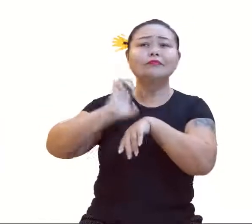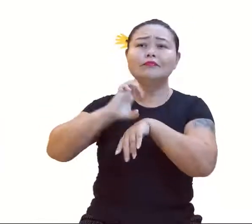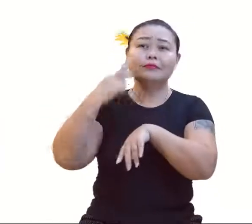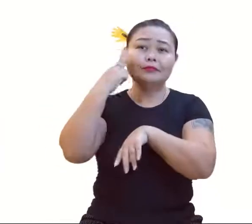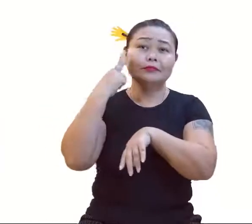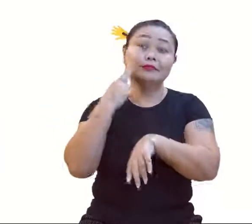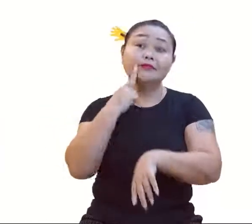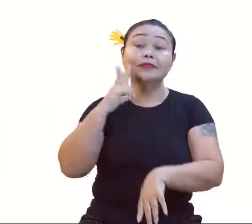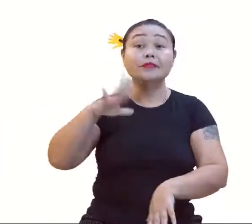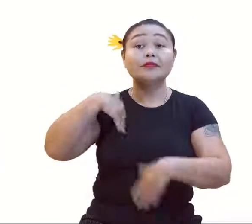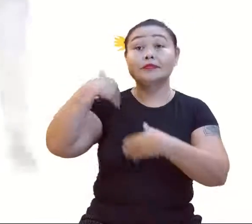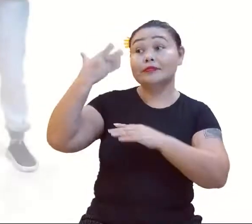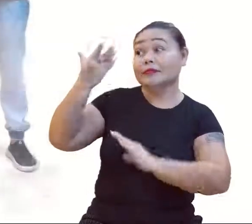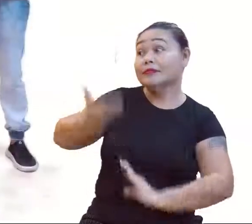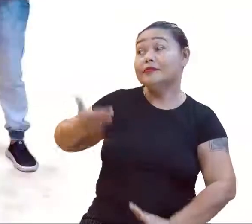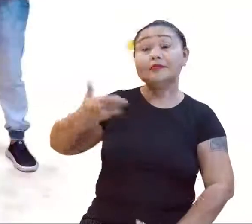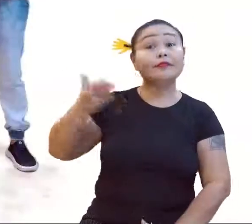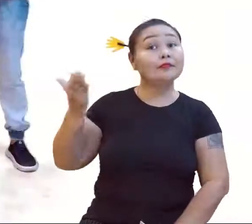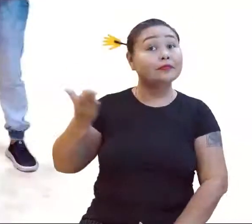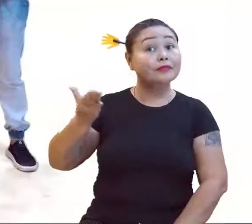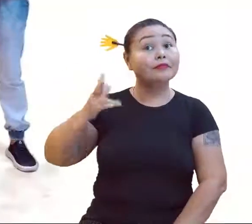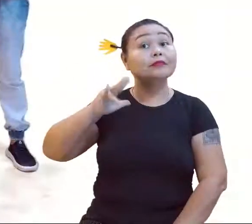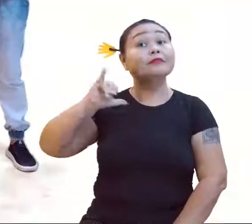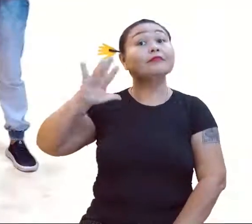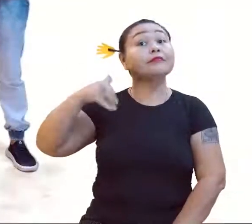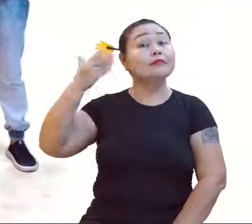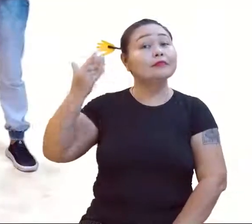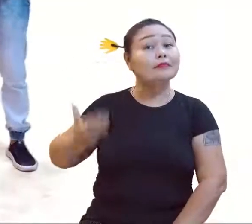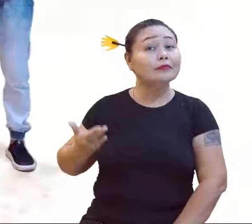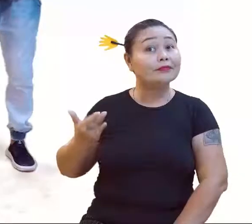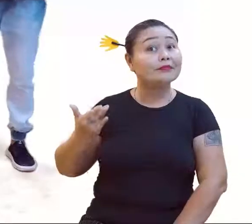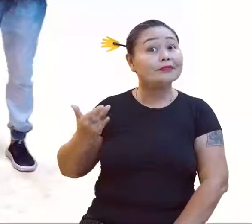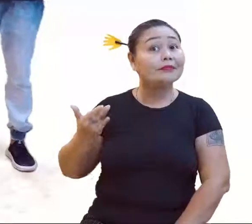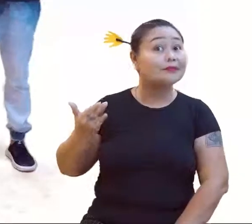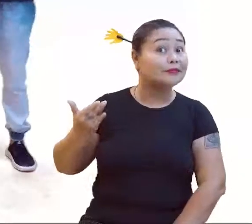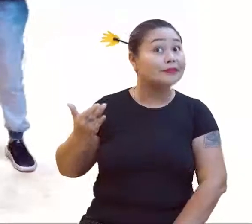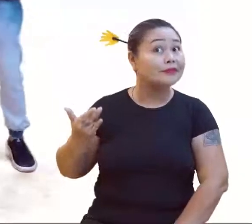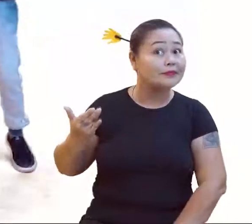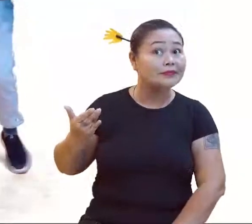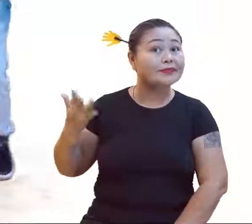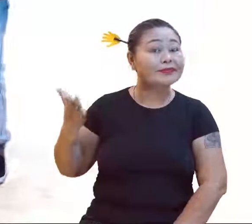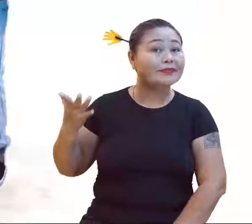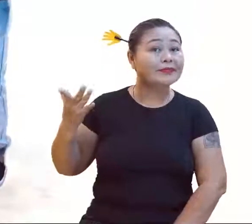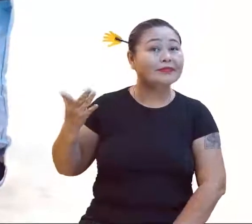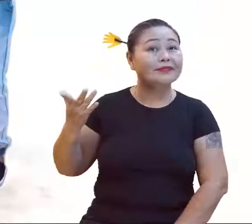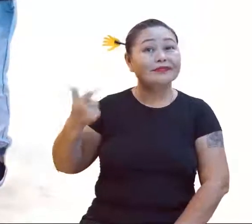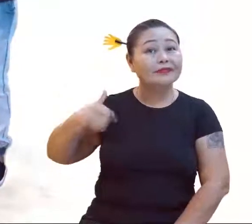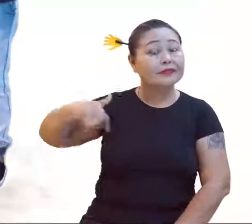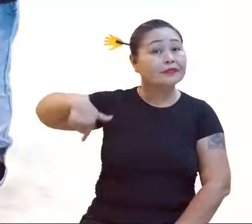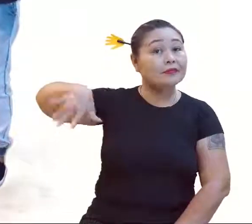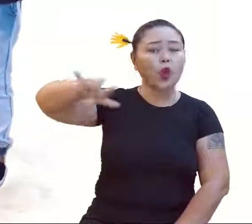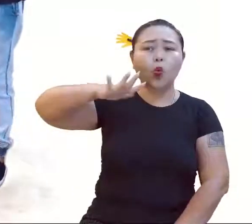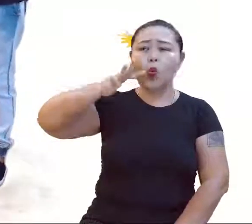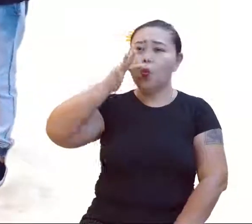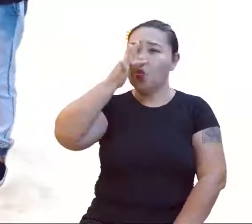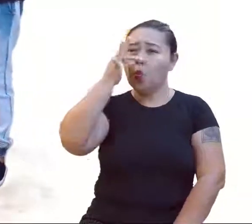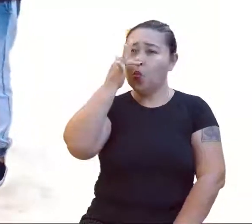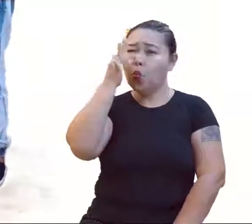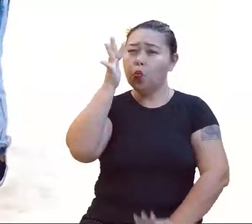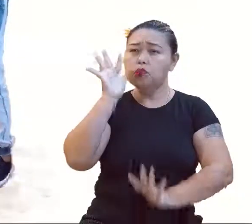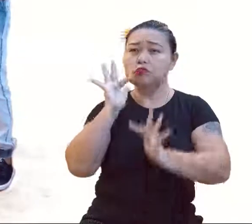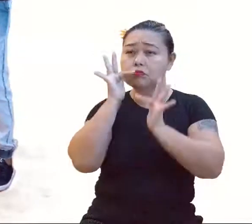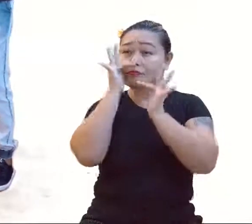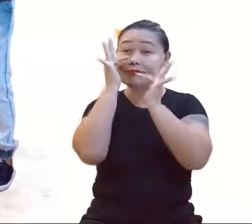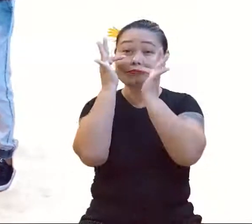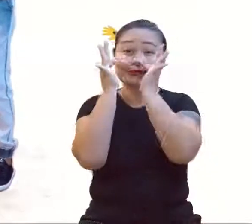E o oferecimento da aula de hoje vai para nós. Aí, olha só. Olha linda toda a flor aí. Vamos só